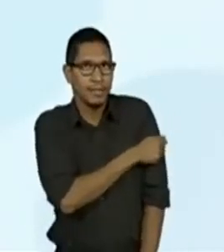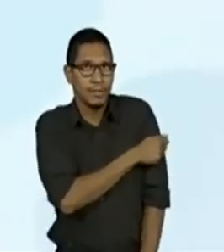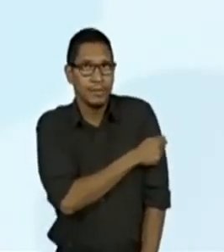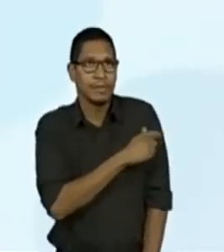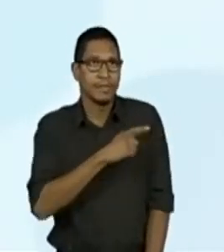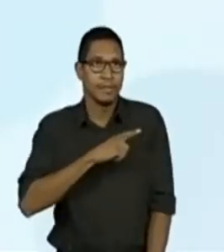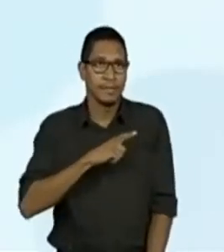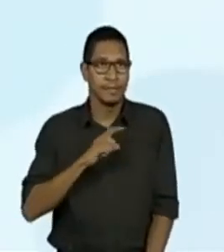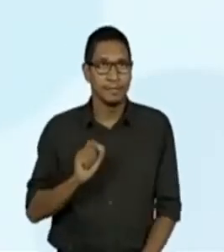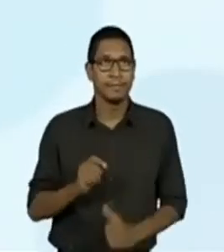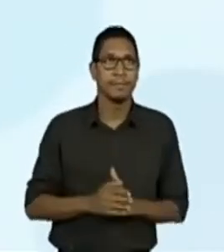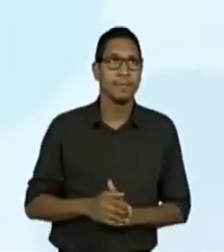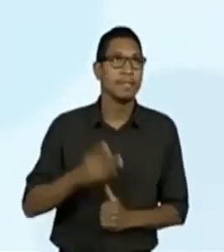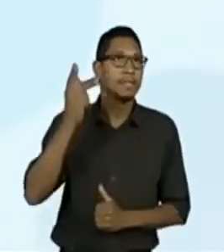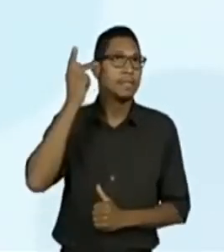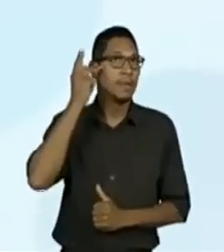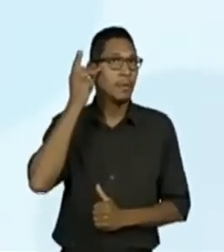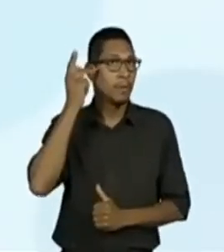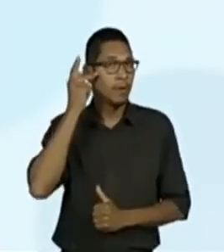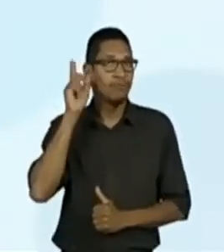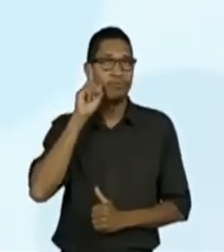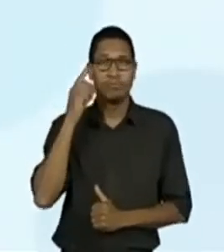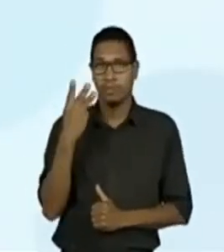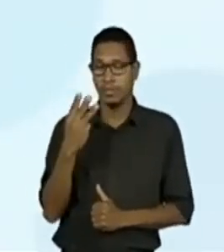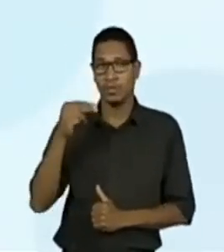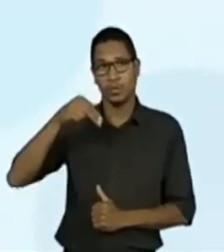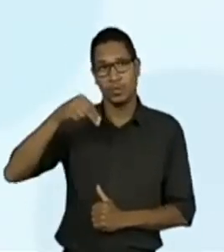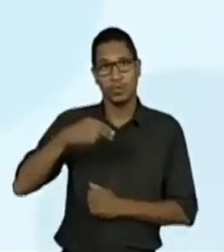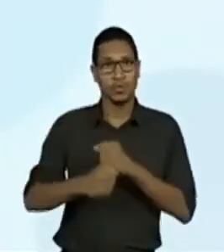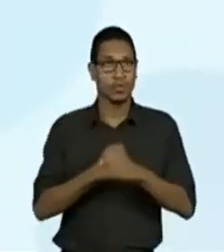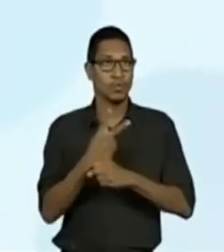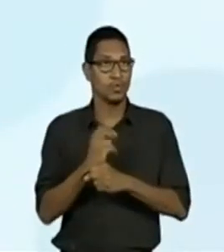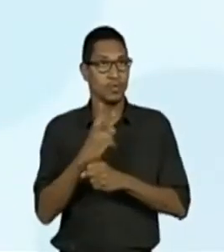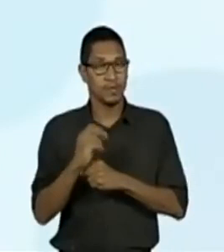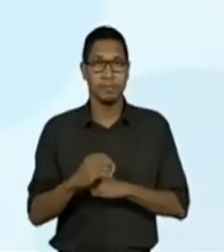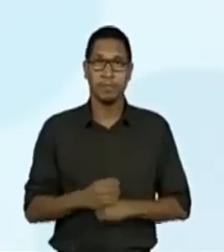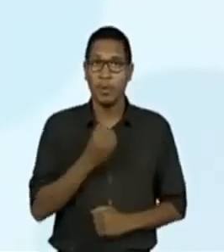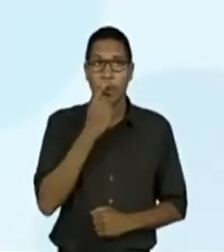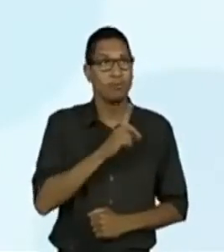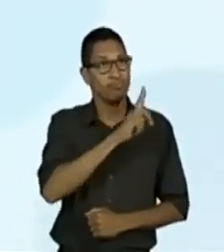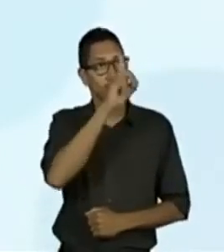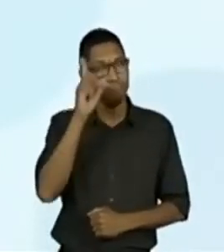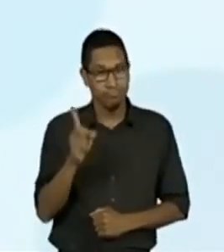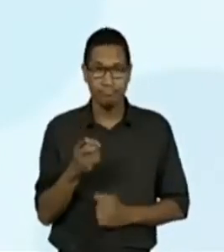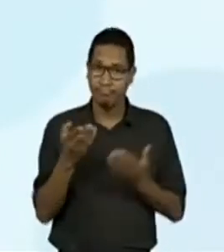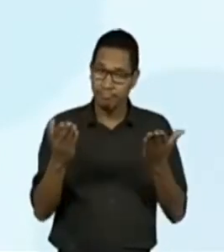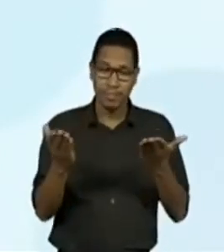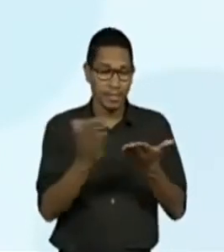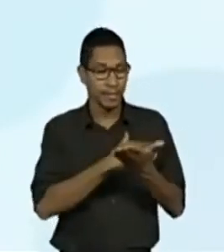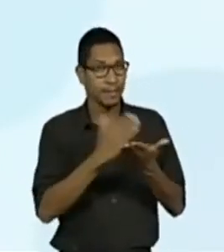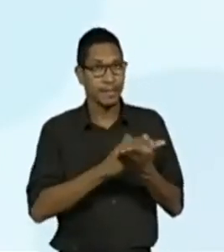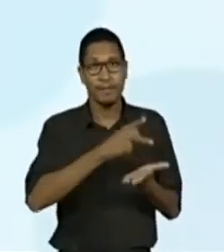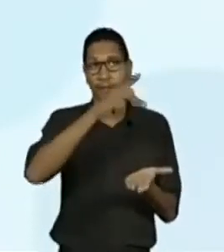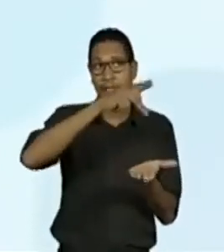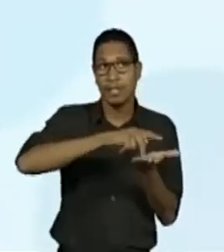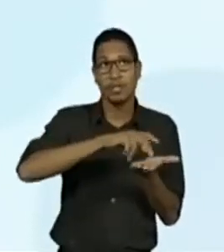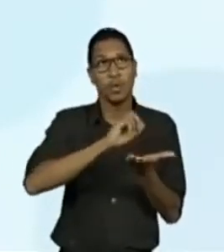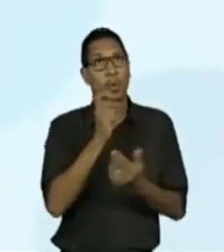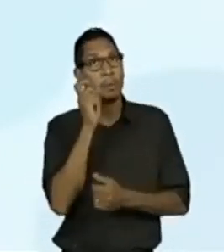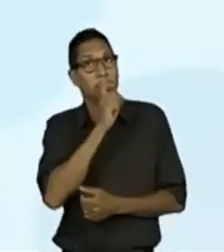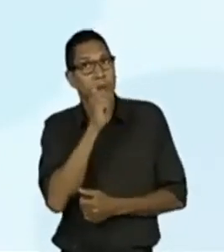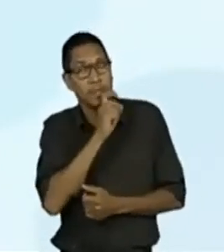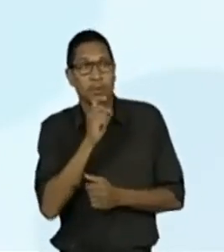novembro de 2020. Bom dia. Senhores e senhoras da revista Verdade e o Mito, eu